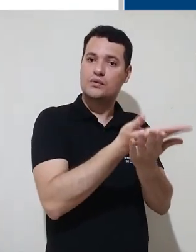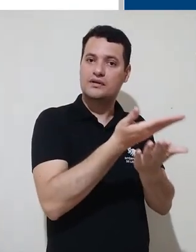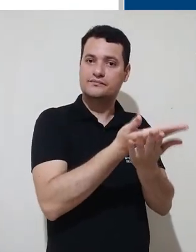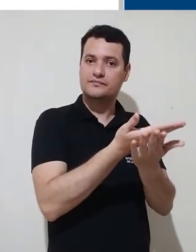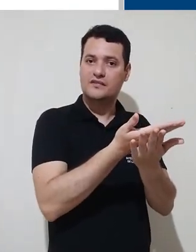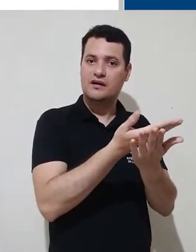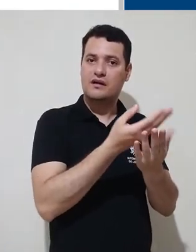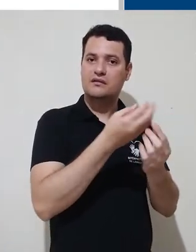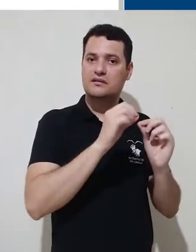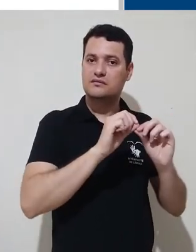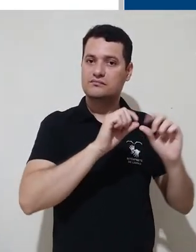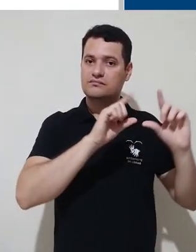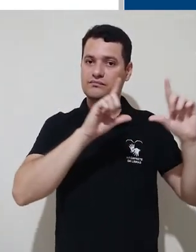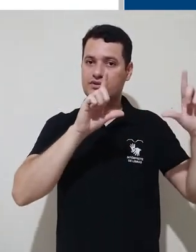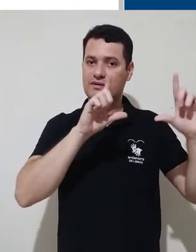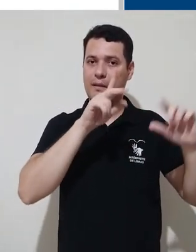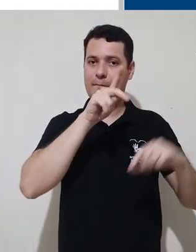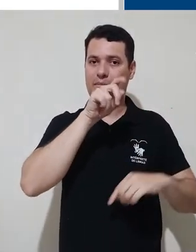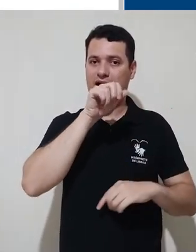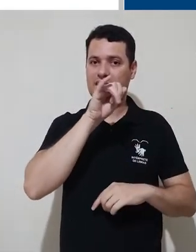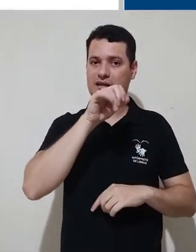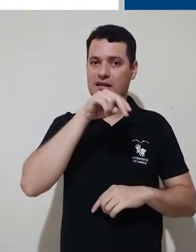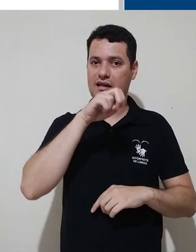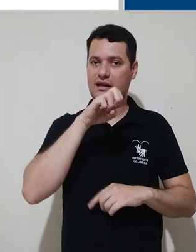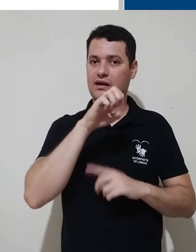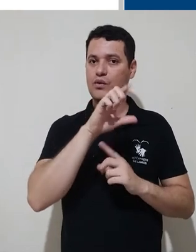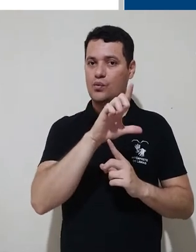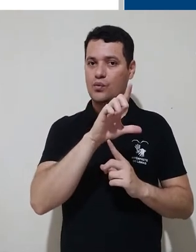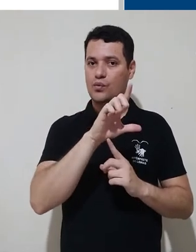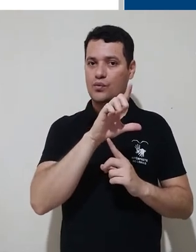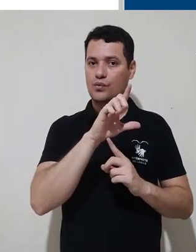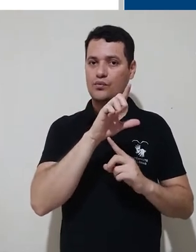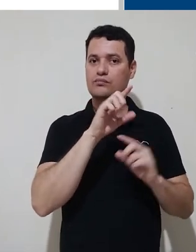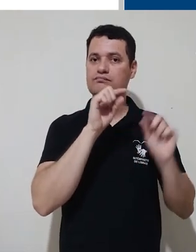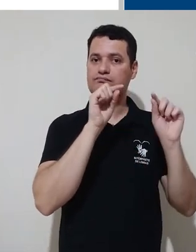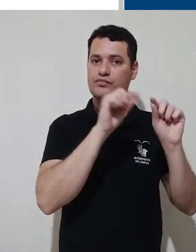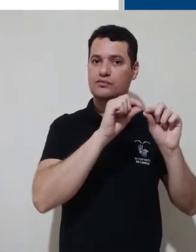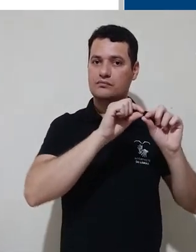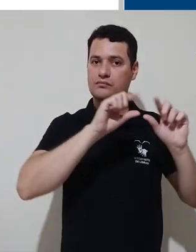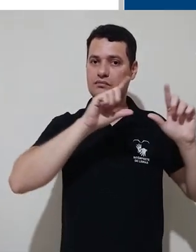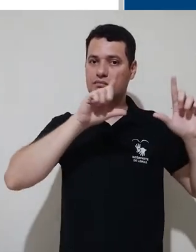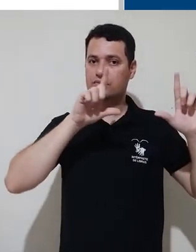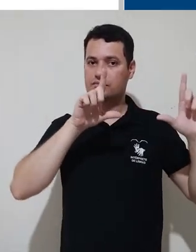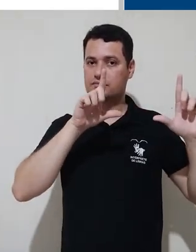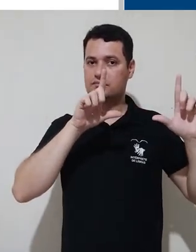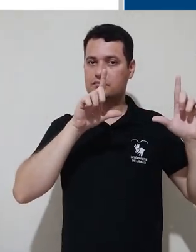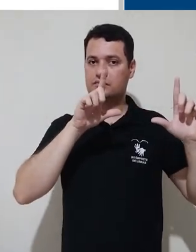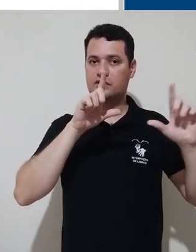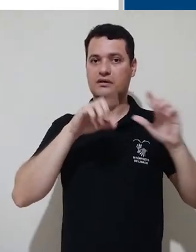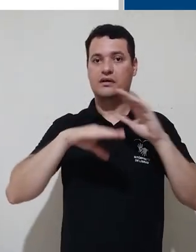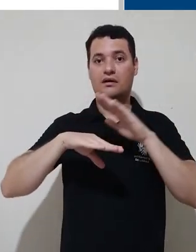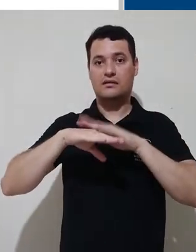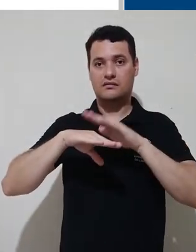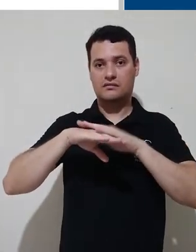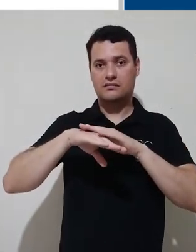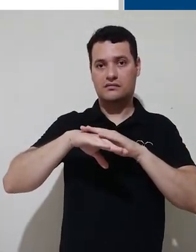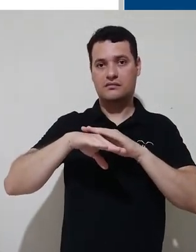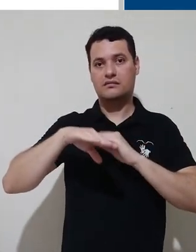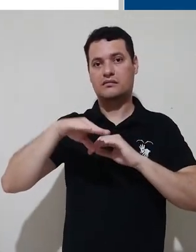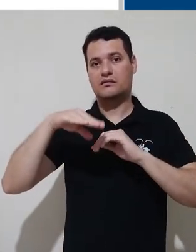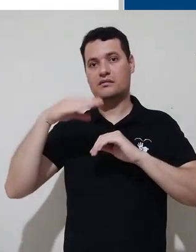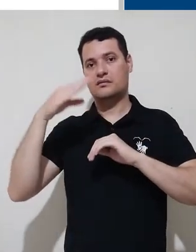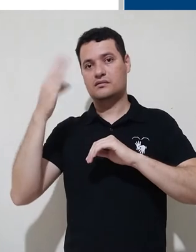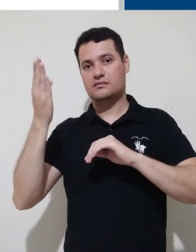que esse usuário frequenta. Para acessar a sessão do painel, mais uma vez,